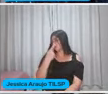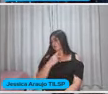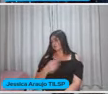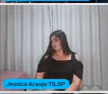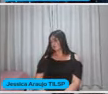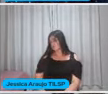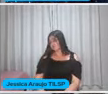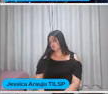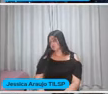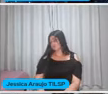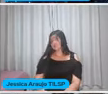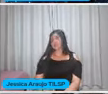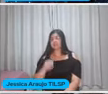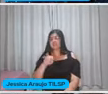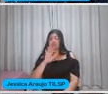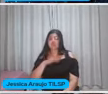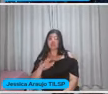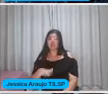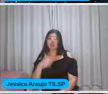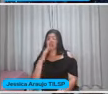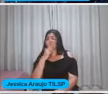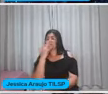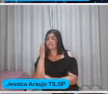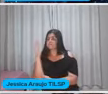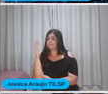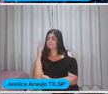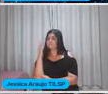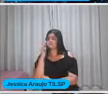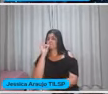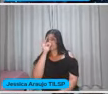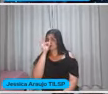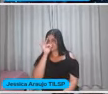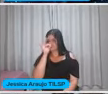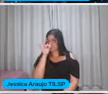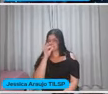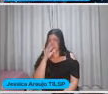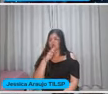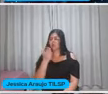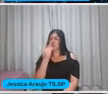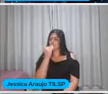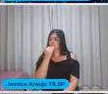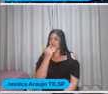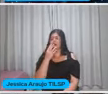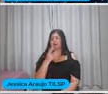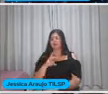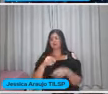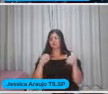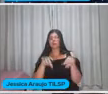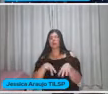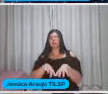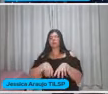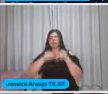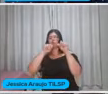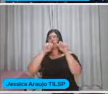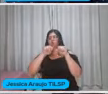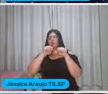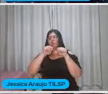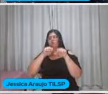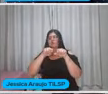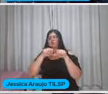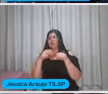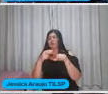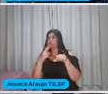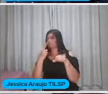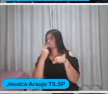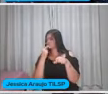Se a criança achar Que a planta Se alimenta da terra Se alimenta Que ela suga O alimento da terra